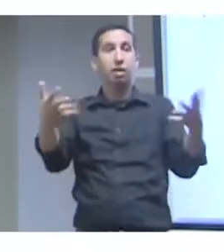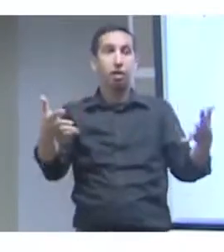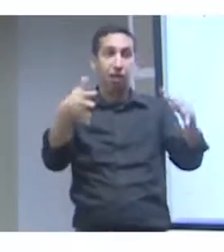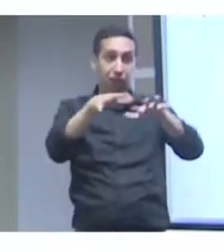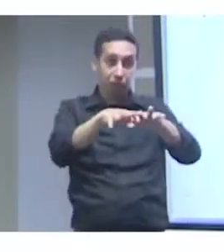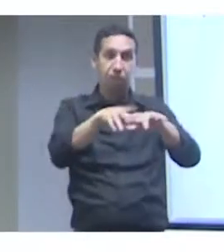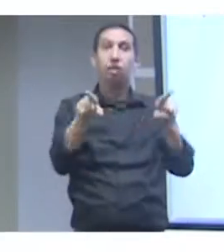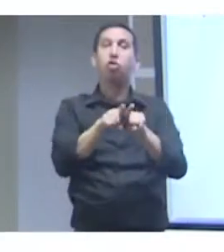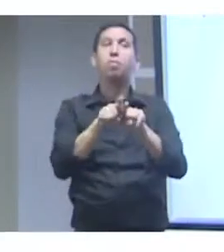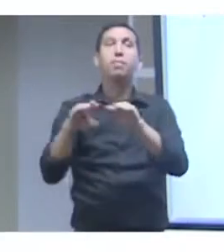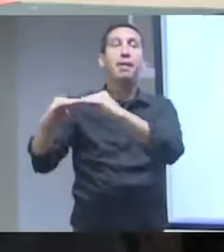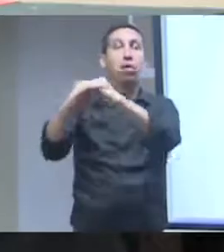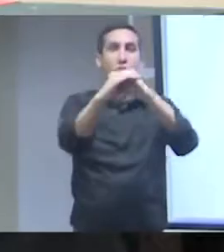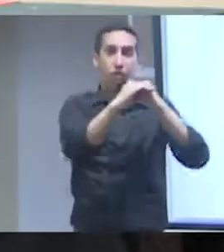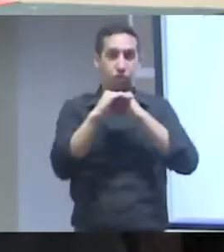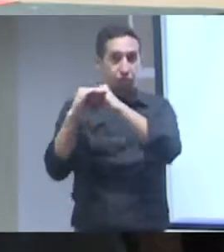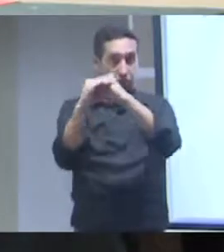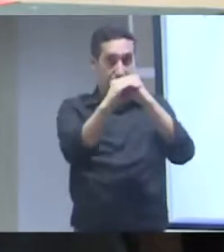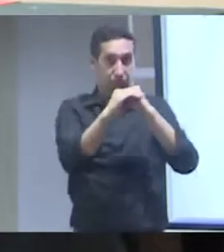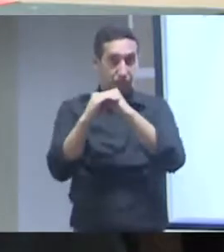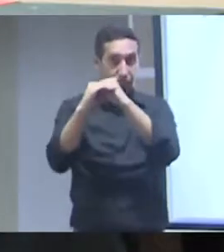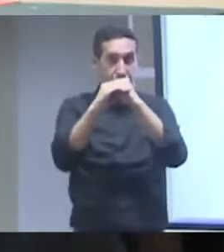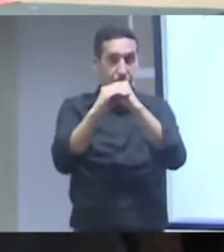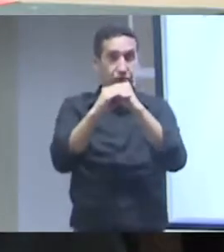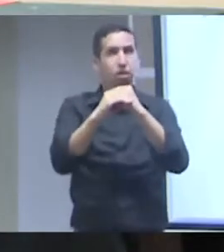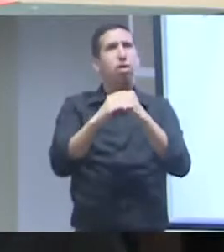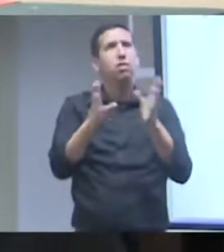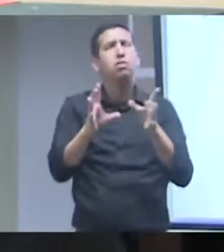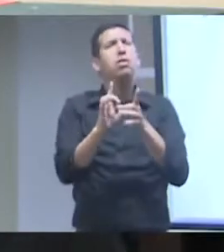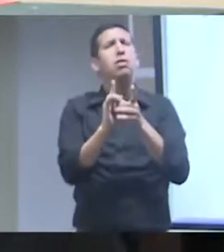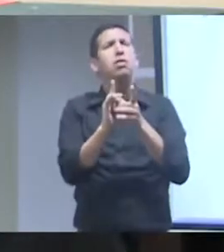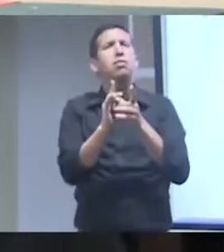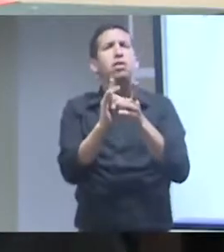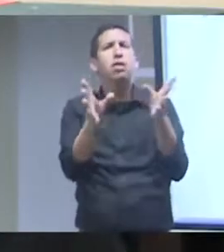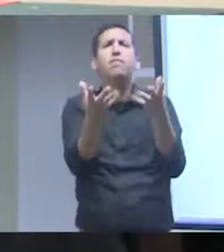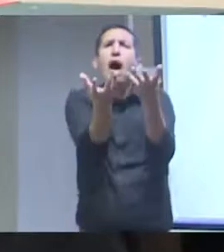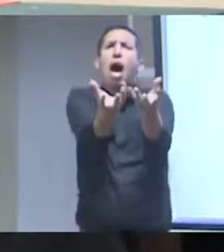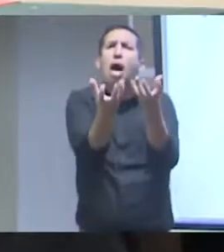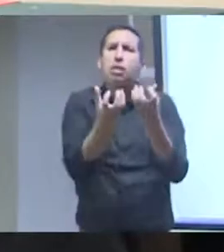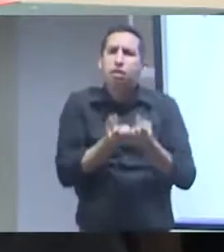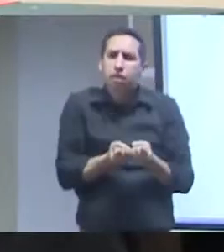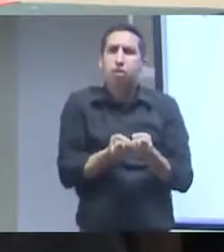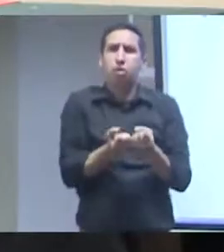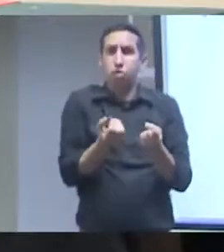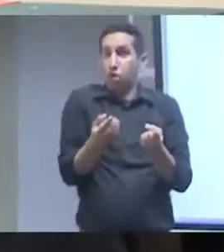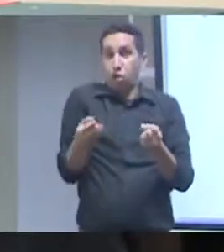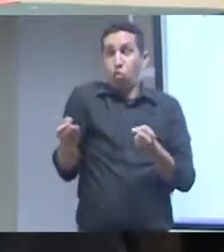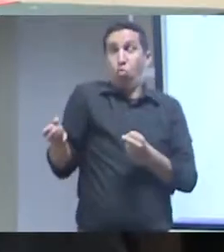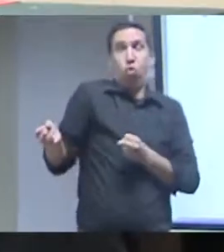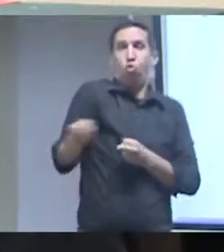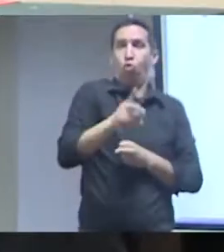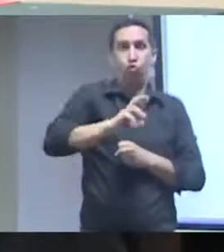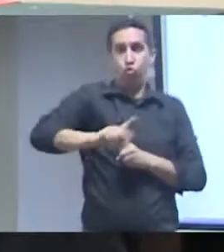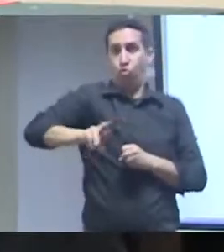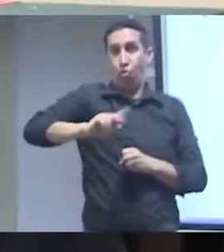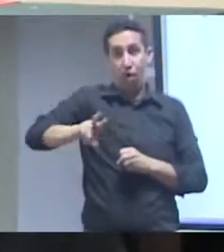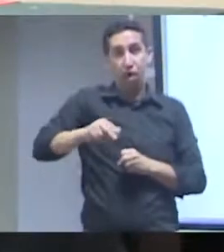consentimento informado, que não é uma ideia nova, isso é uma ideia que vem desde